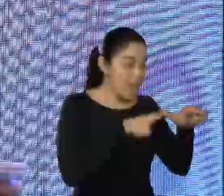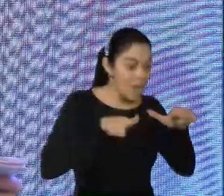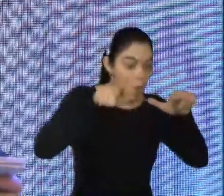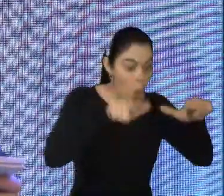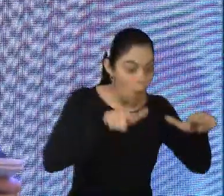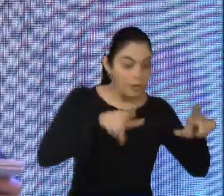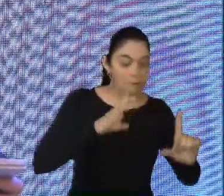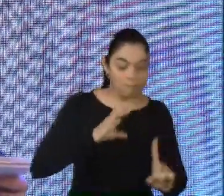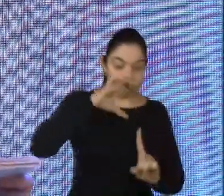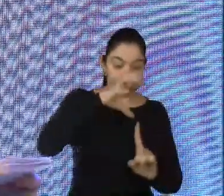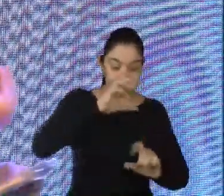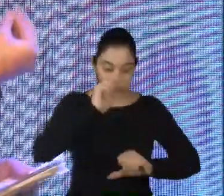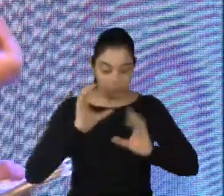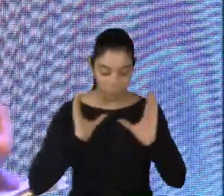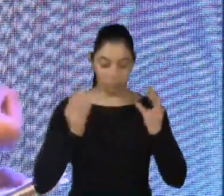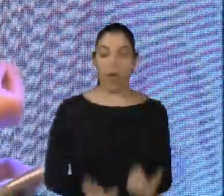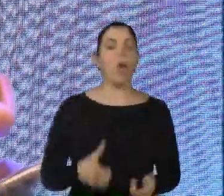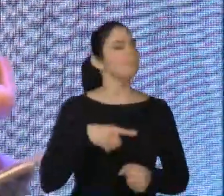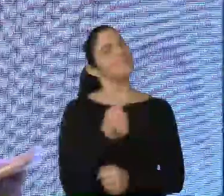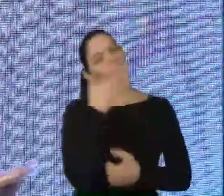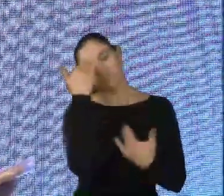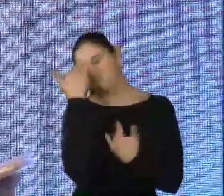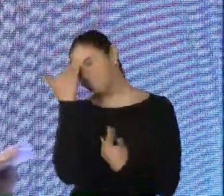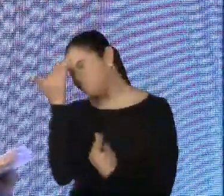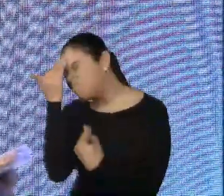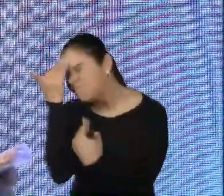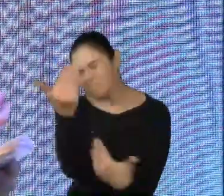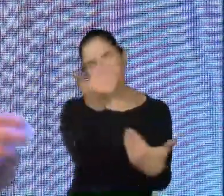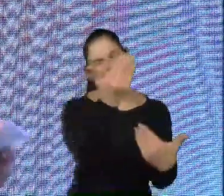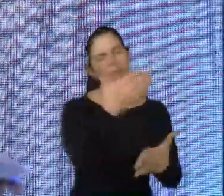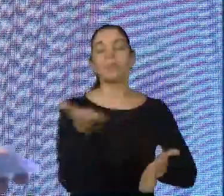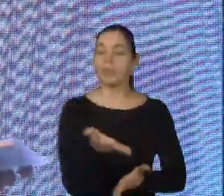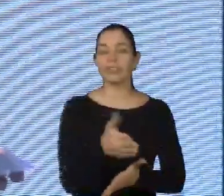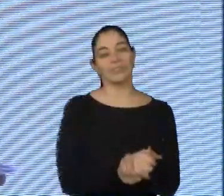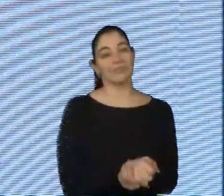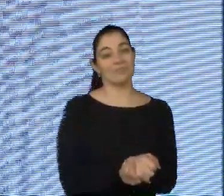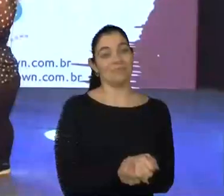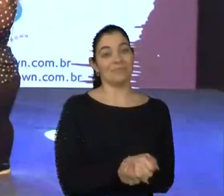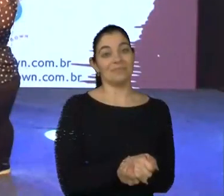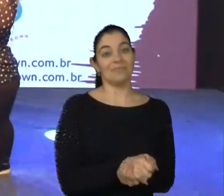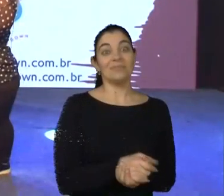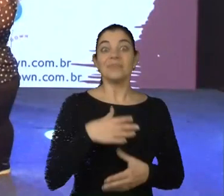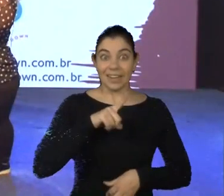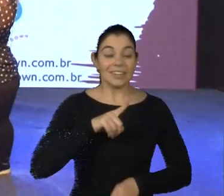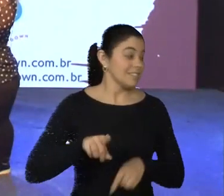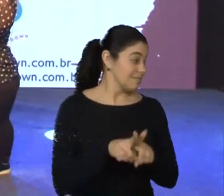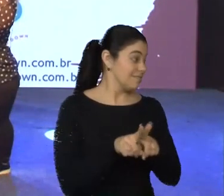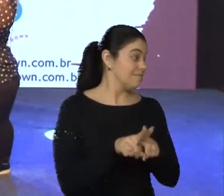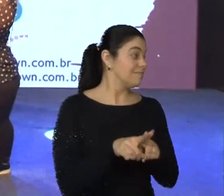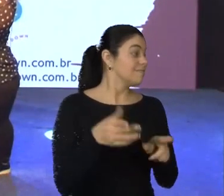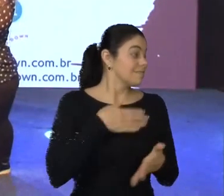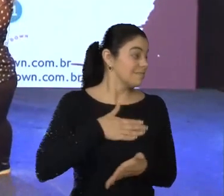expressão dos nossos genes. Então, gratidão. Muito obrigado por você estar aqui. É toda minha, assim, essa acreditar,